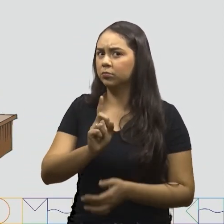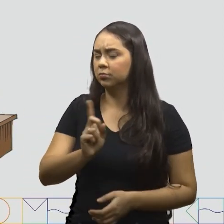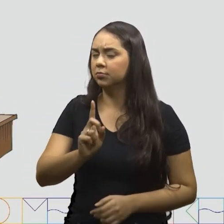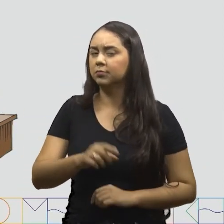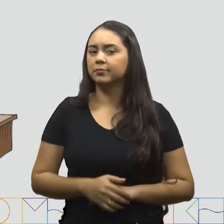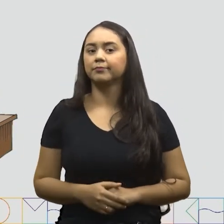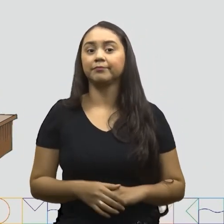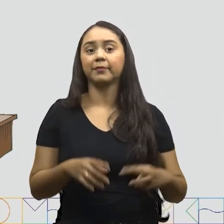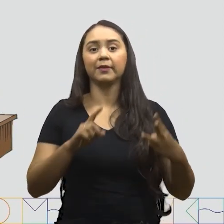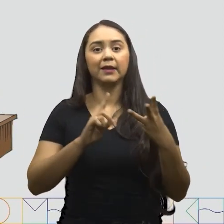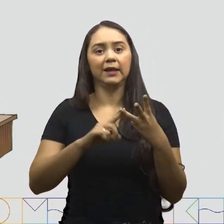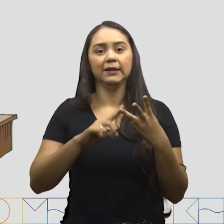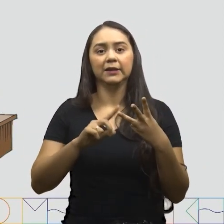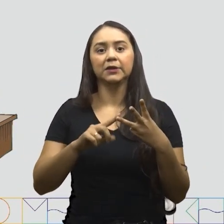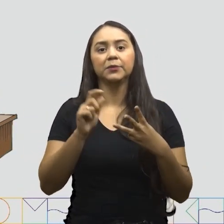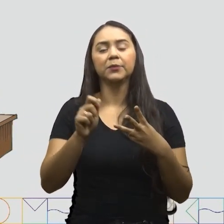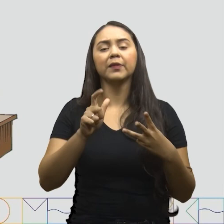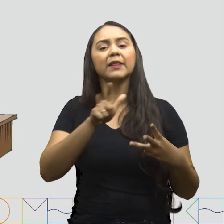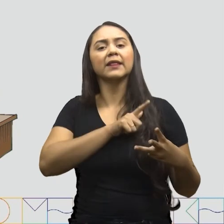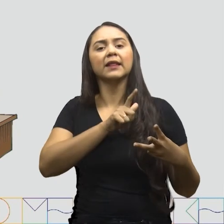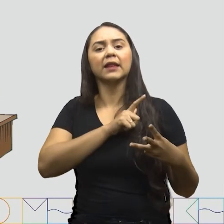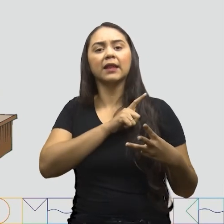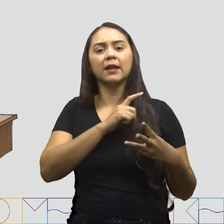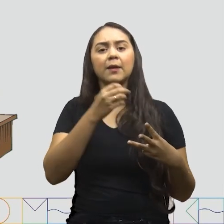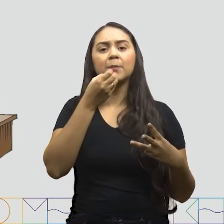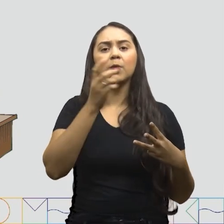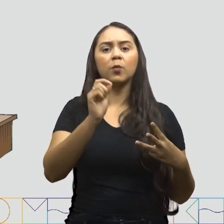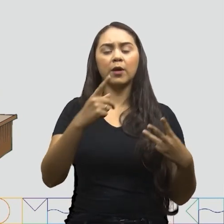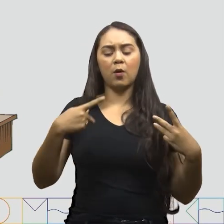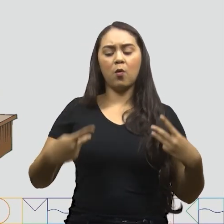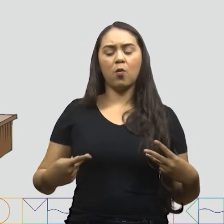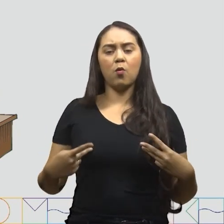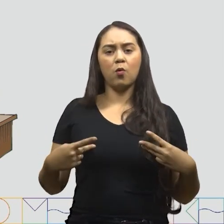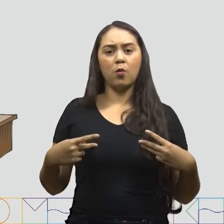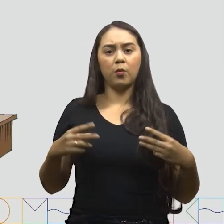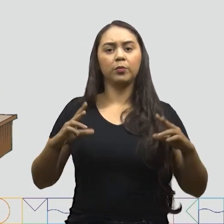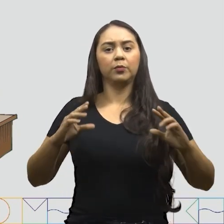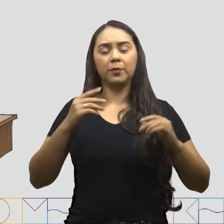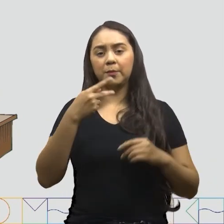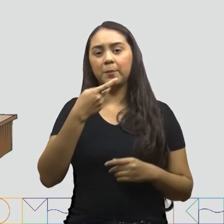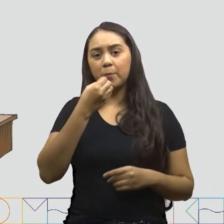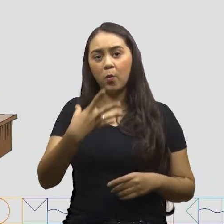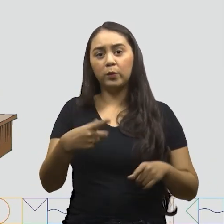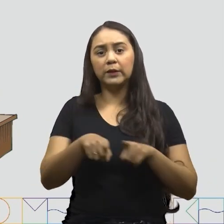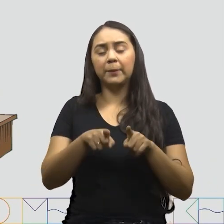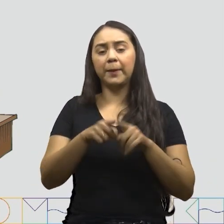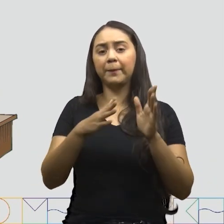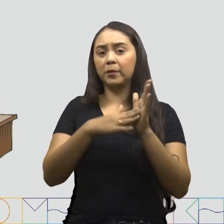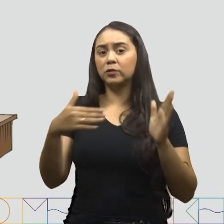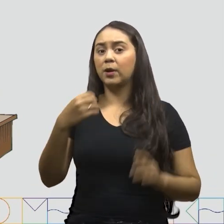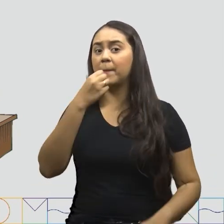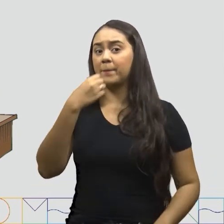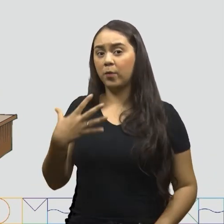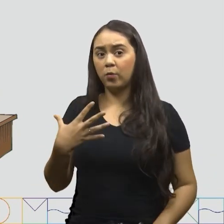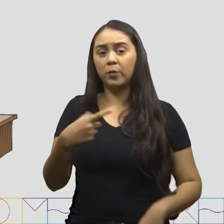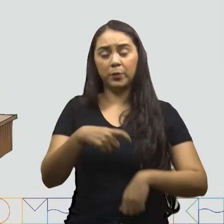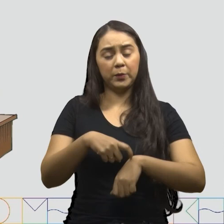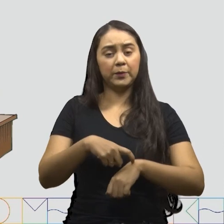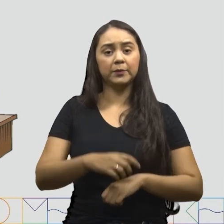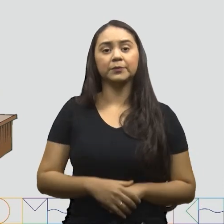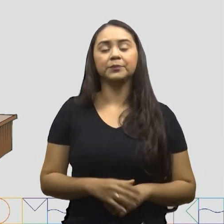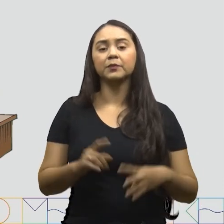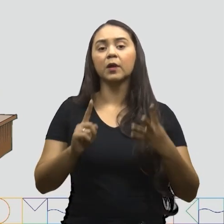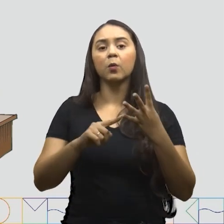Terceiro passo Ter uma boa postura e boa entonação de voz Quarto passo